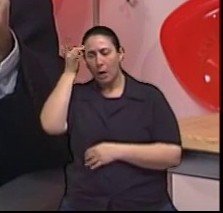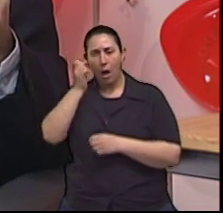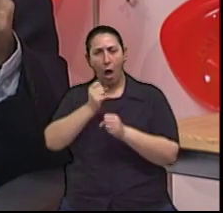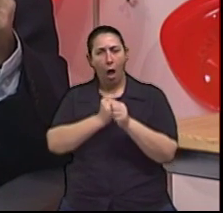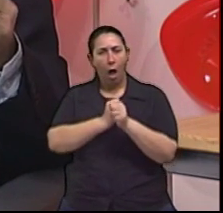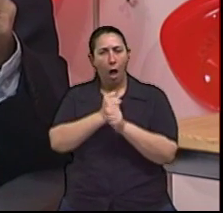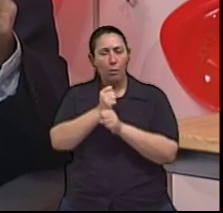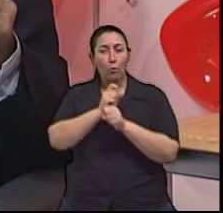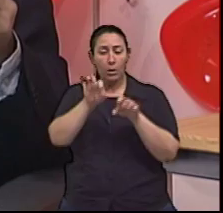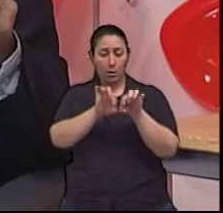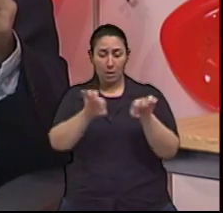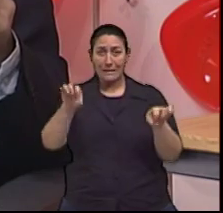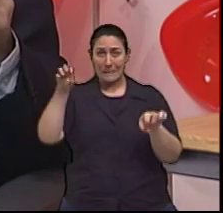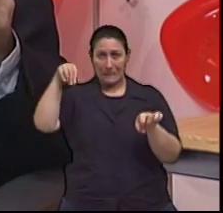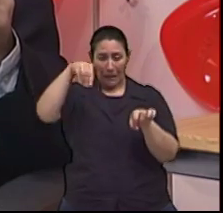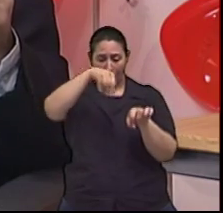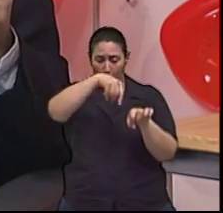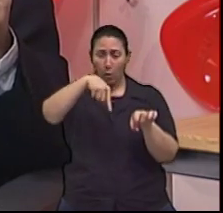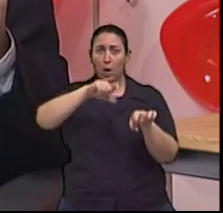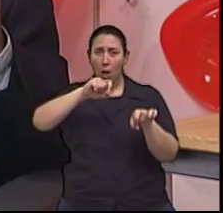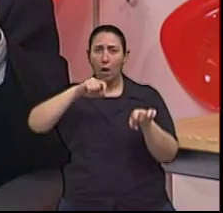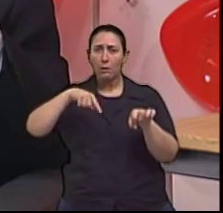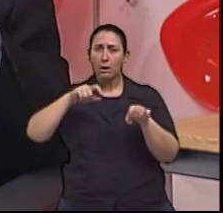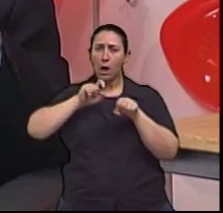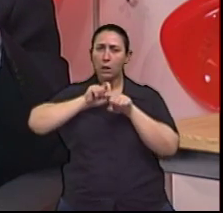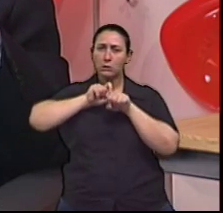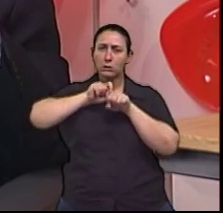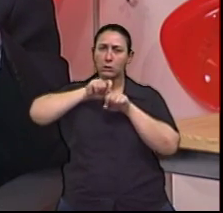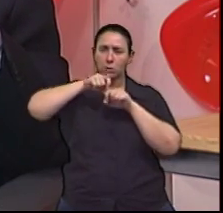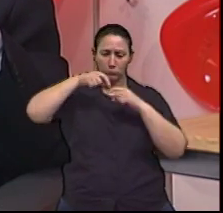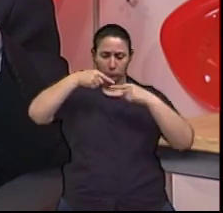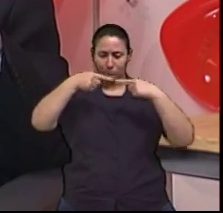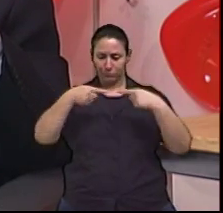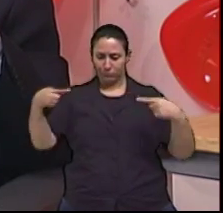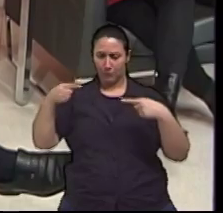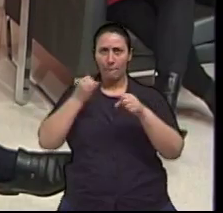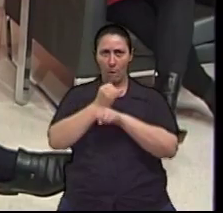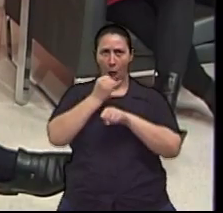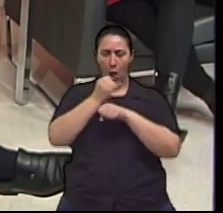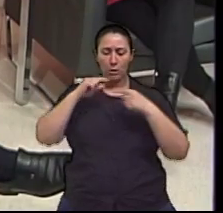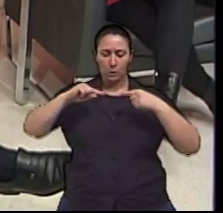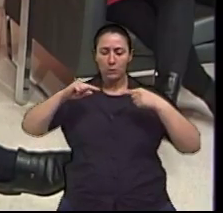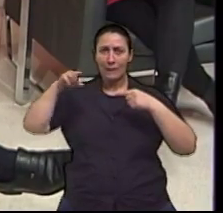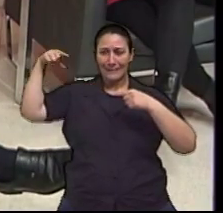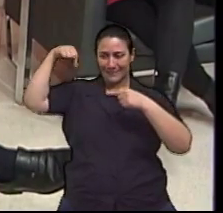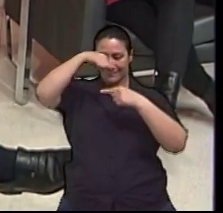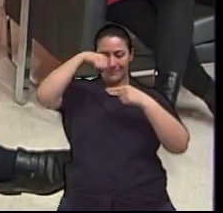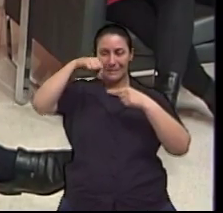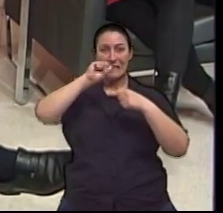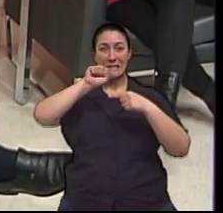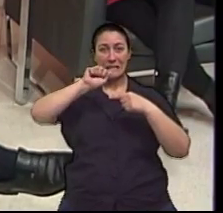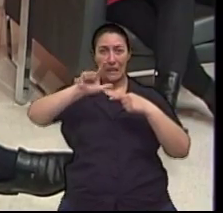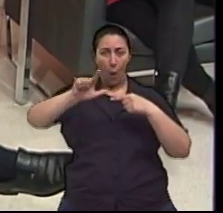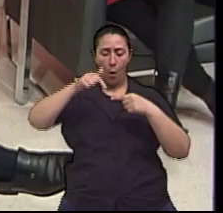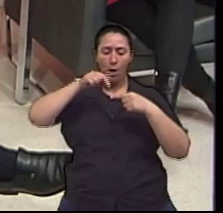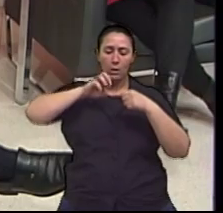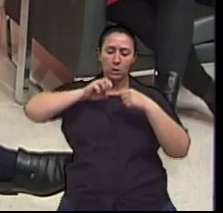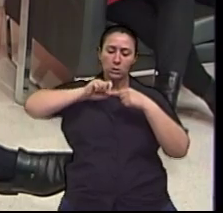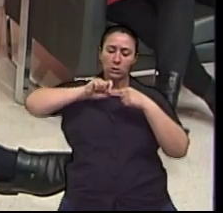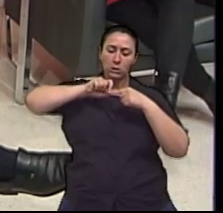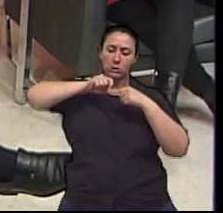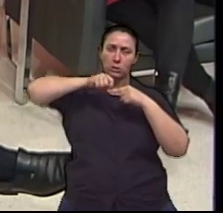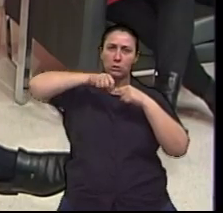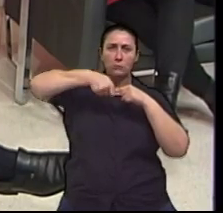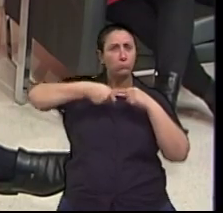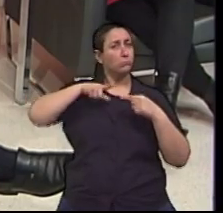é um efeito cumulativo. Ele corrói. Corrói. Então, ele vai fazendo com que o cérebro, para usar uma terminologia da medicina